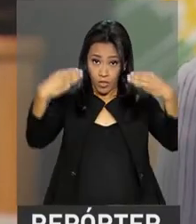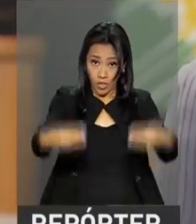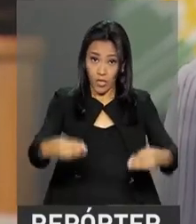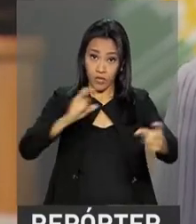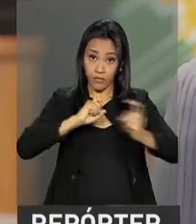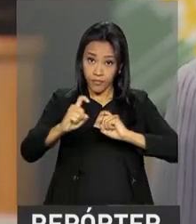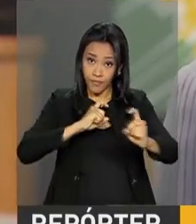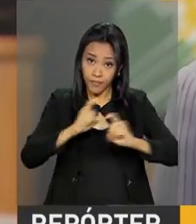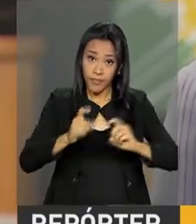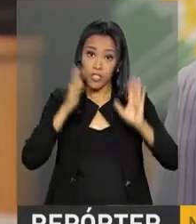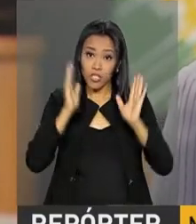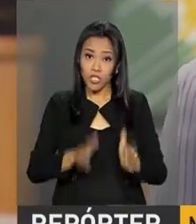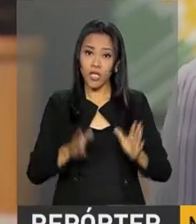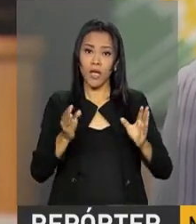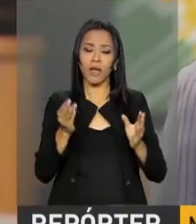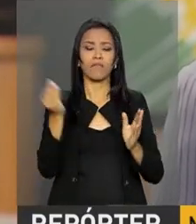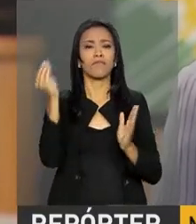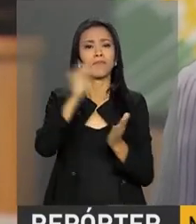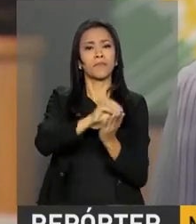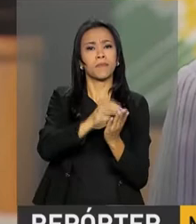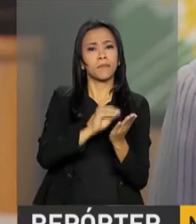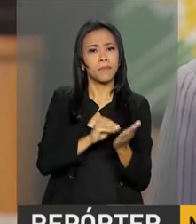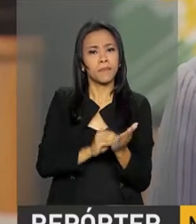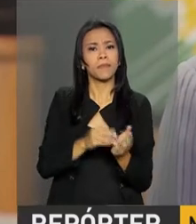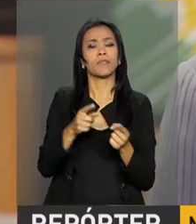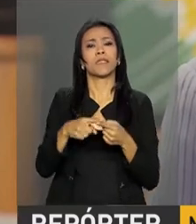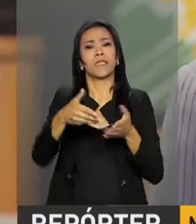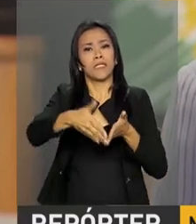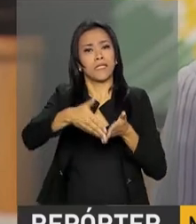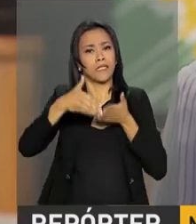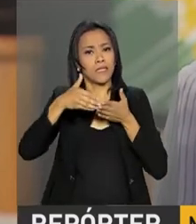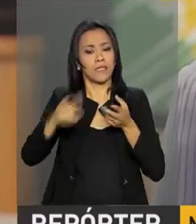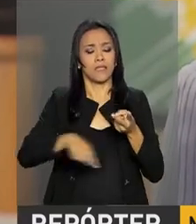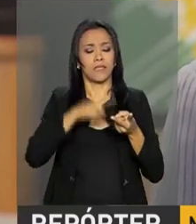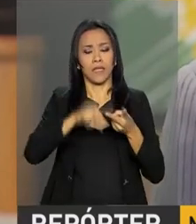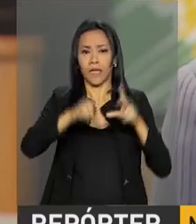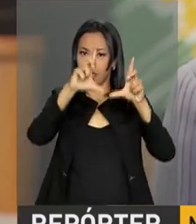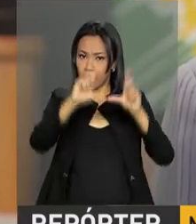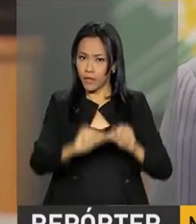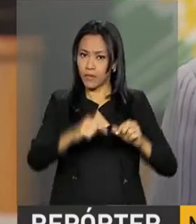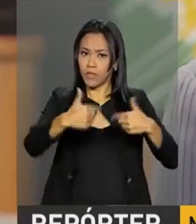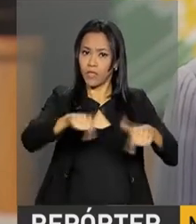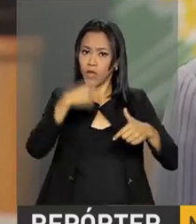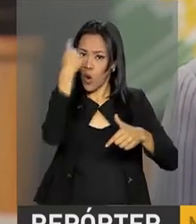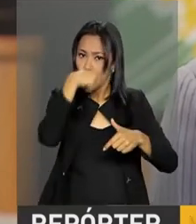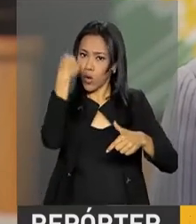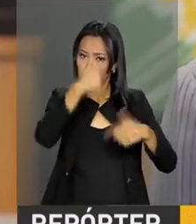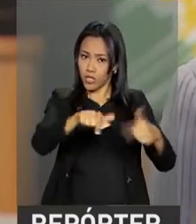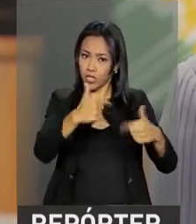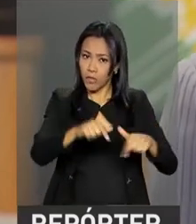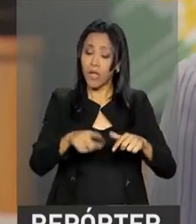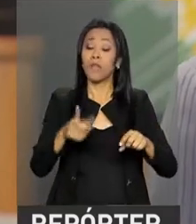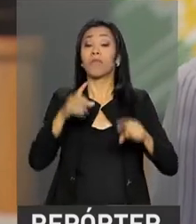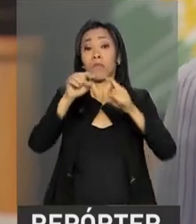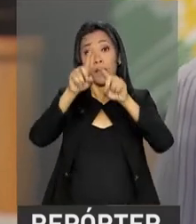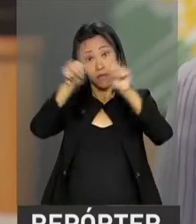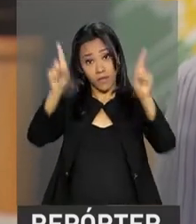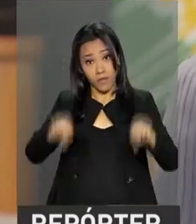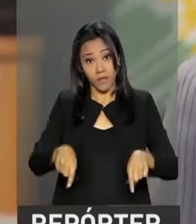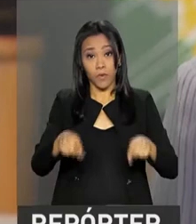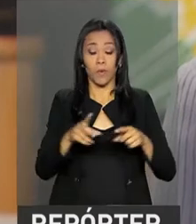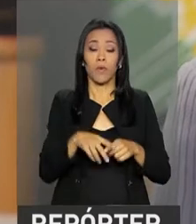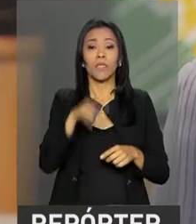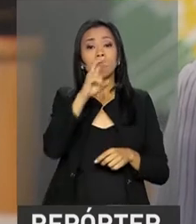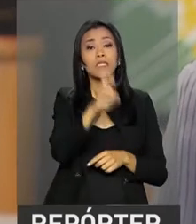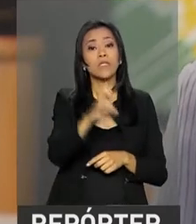programas de demissão voluntária, licença incentivada e redução de jornada de trabalho para servidores públicos. Um limite de